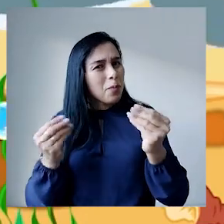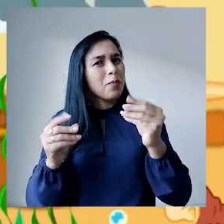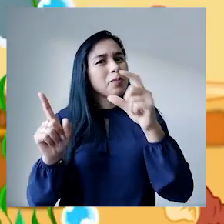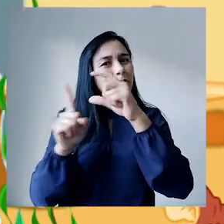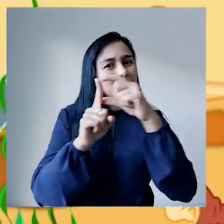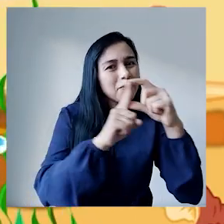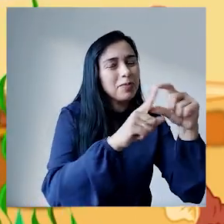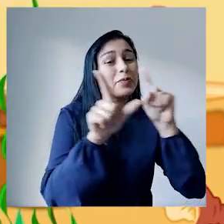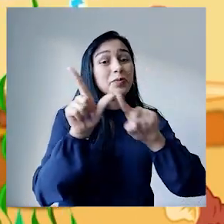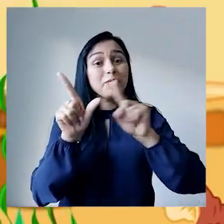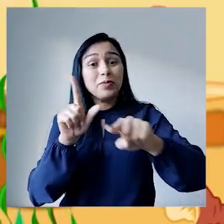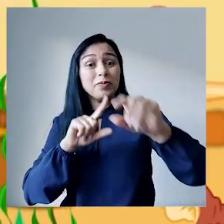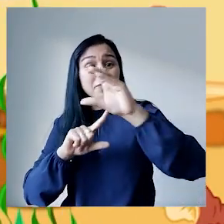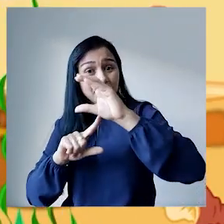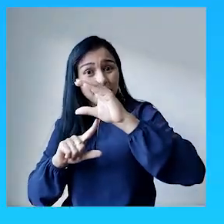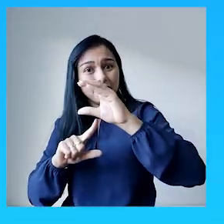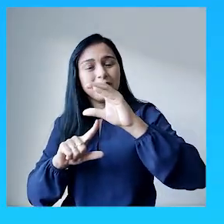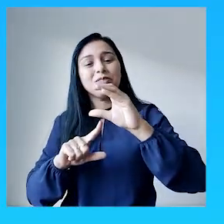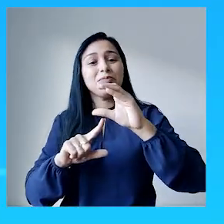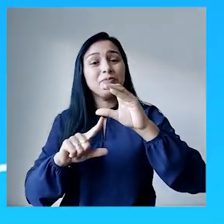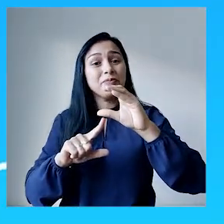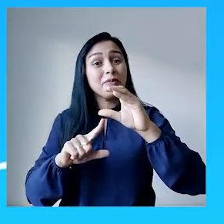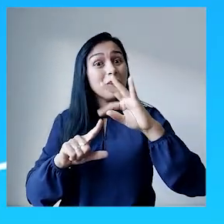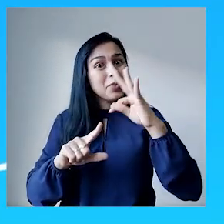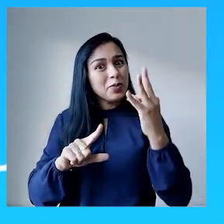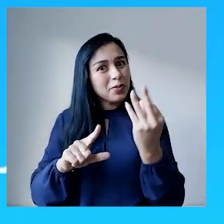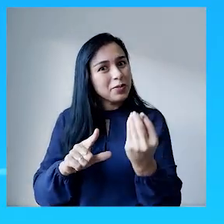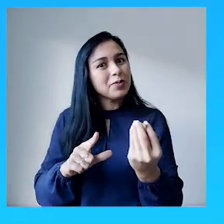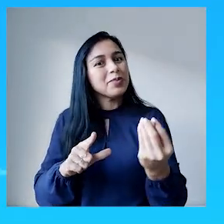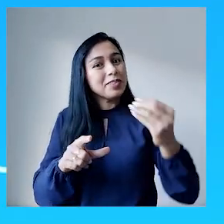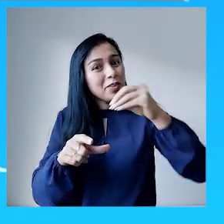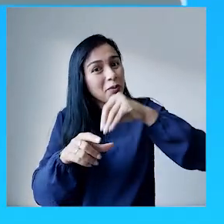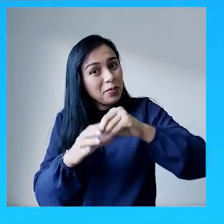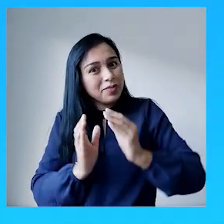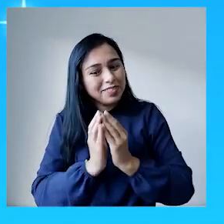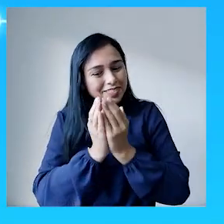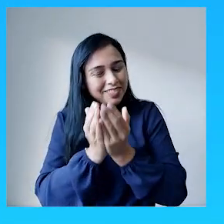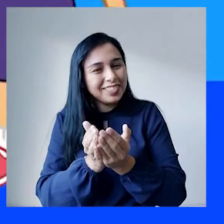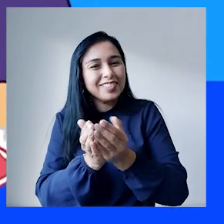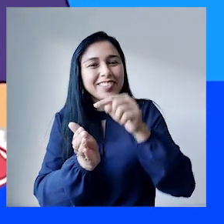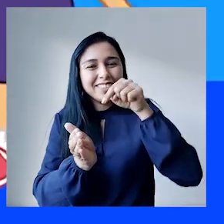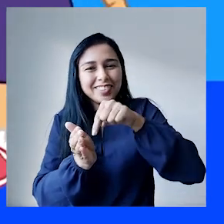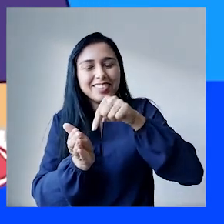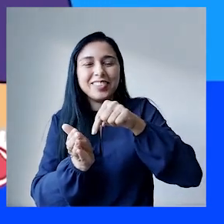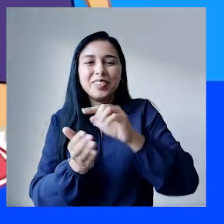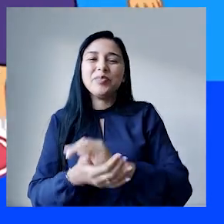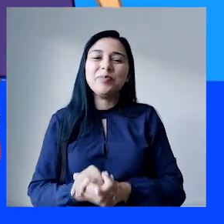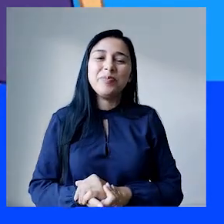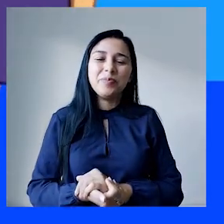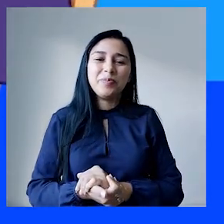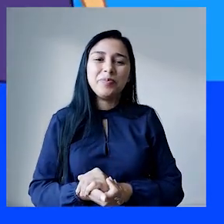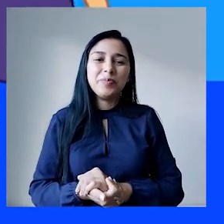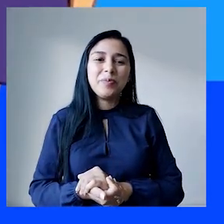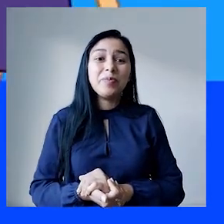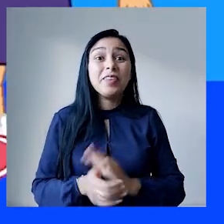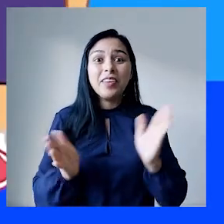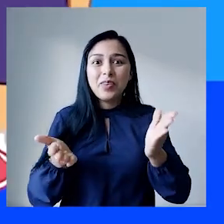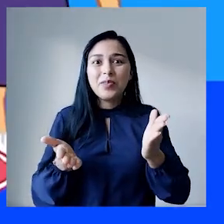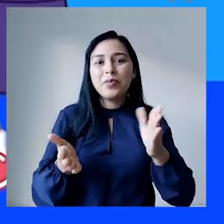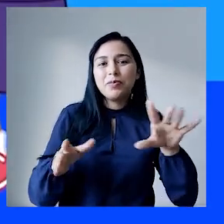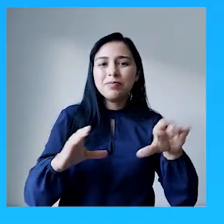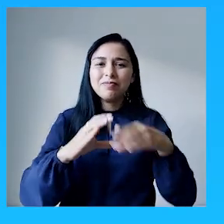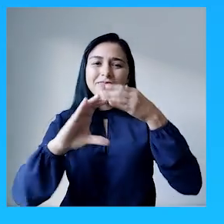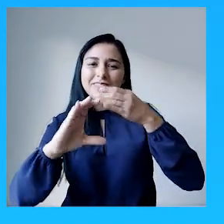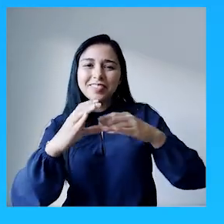C? E todas cabem aqui, dentro da nossa canoa. Vamos encerrar nossa aula cantando mais uma